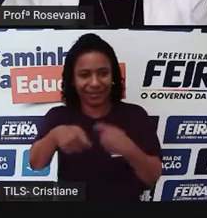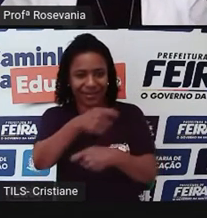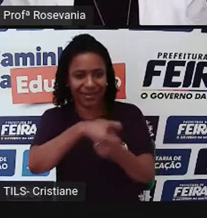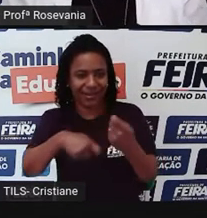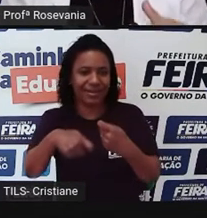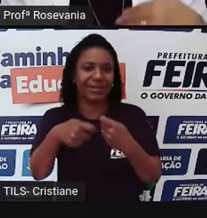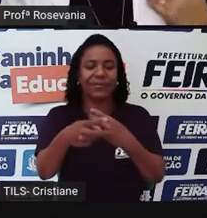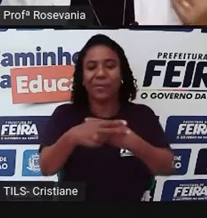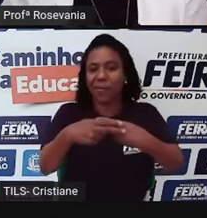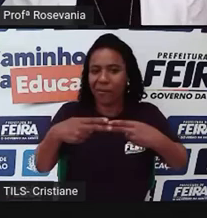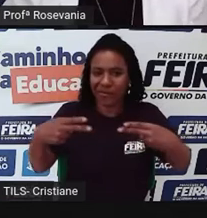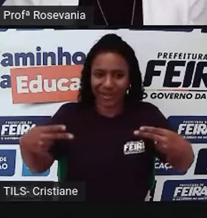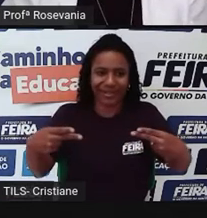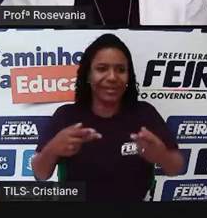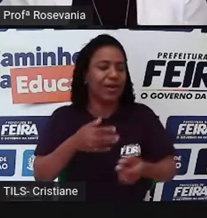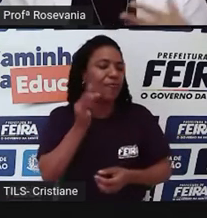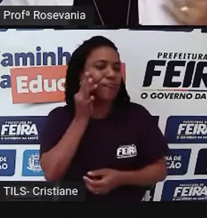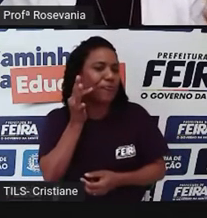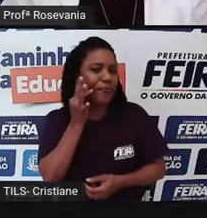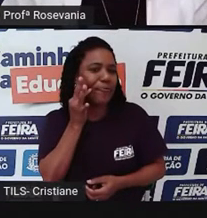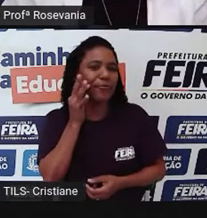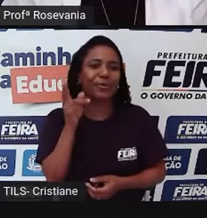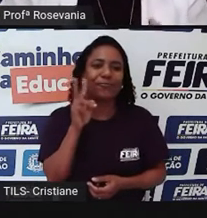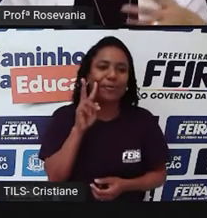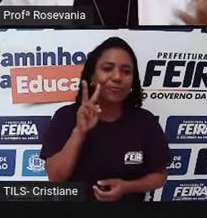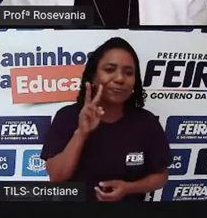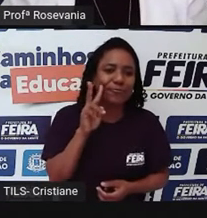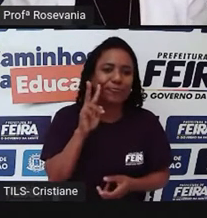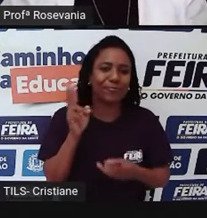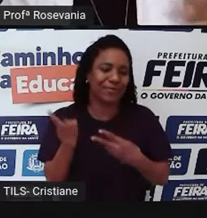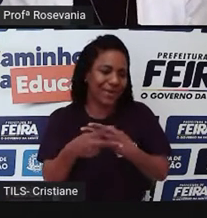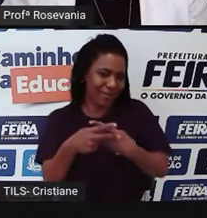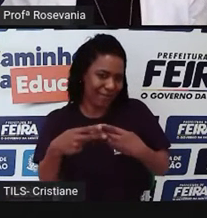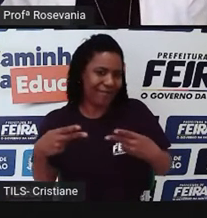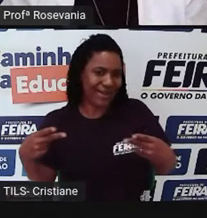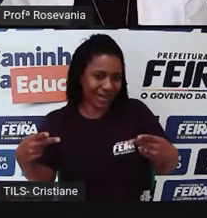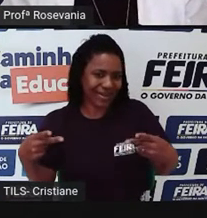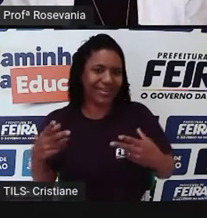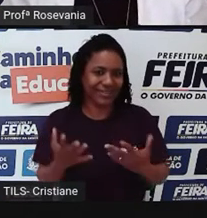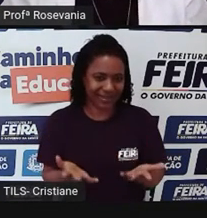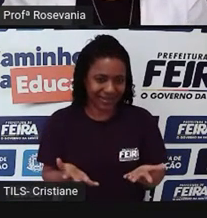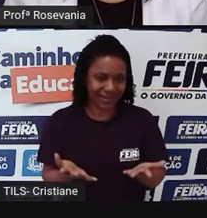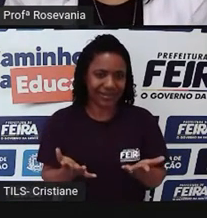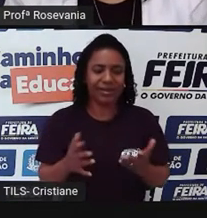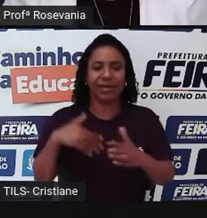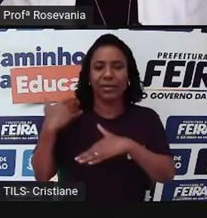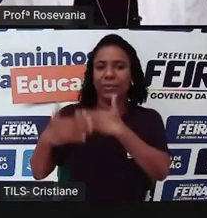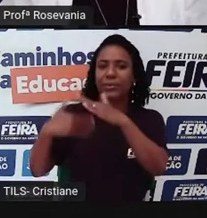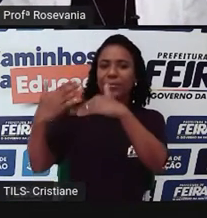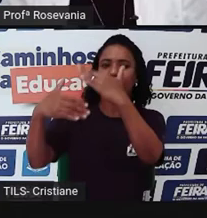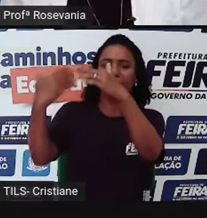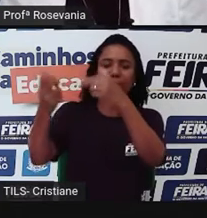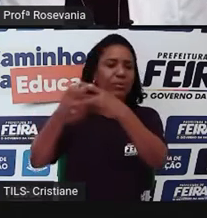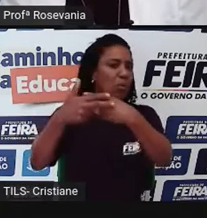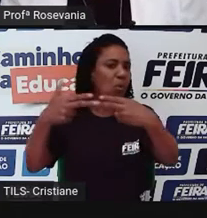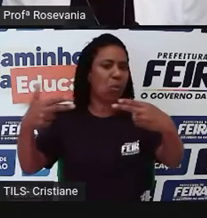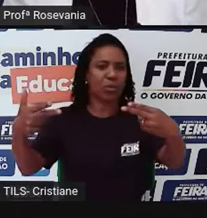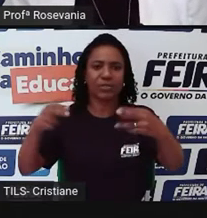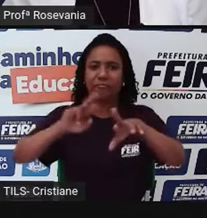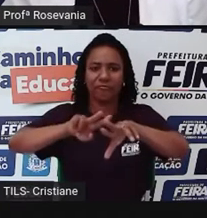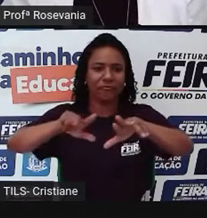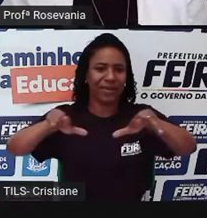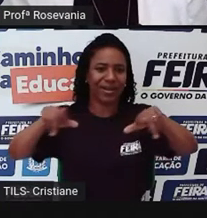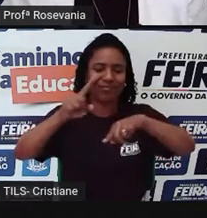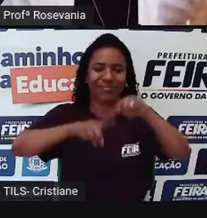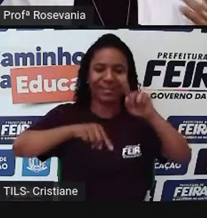produtos naturais, depois produtos de utensílios. E assim, sucessivamente, as feiras foram crescendo, agregando cada vez